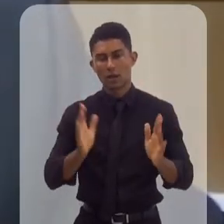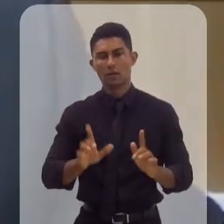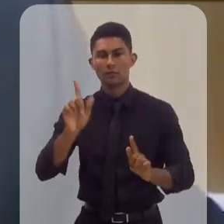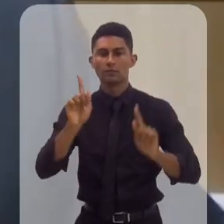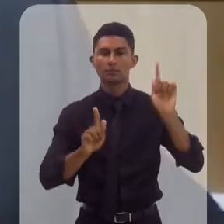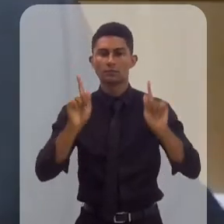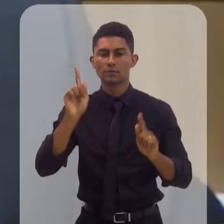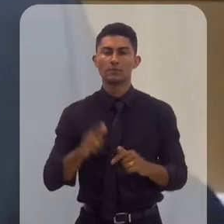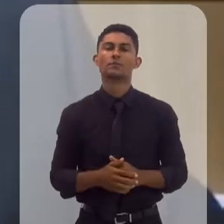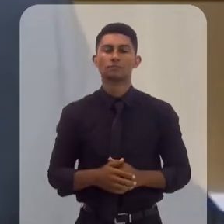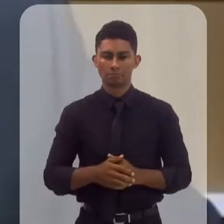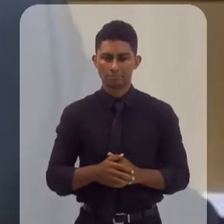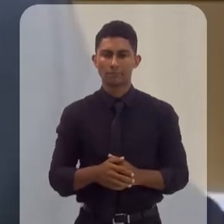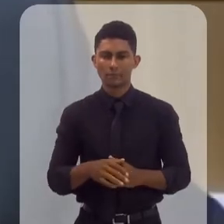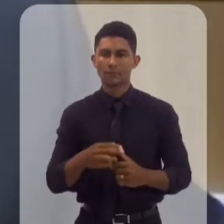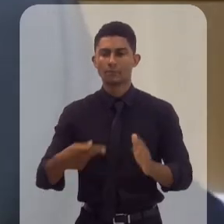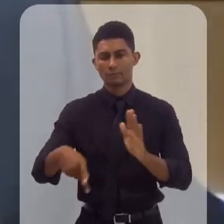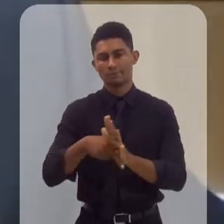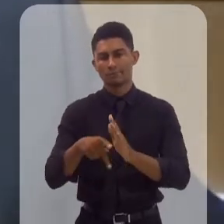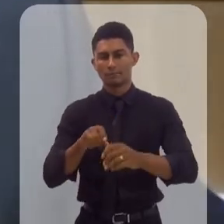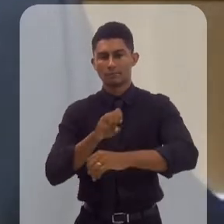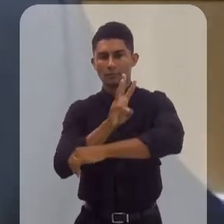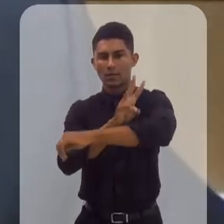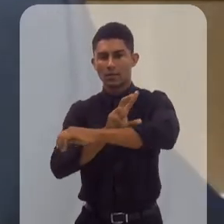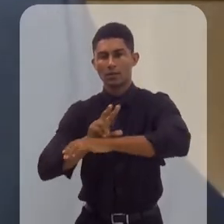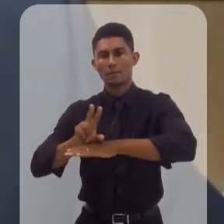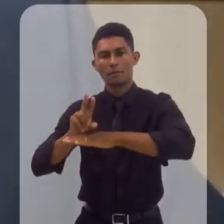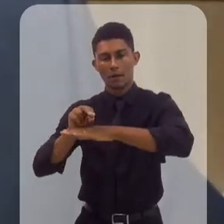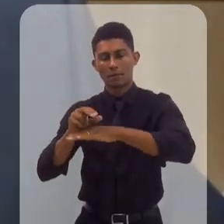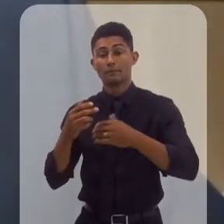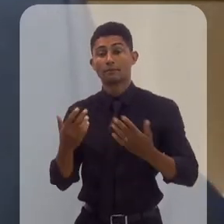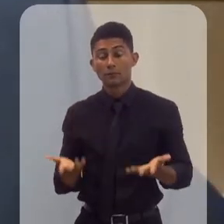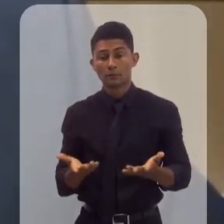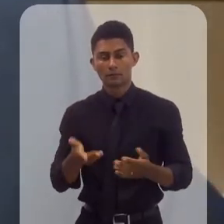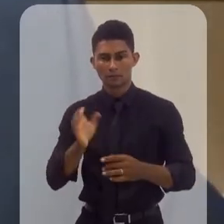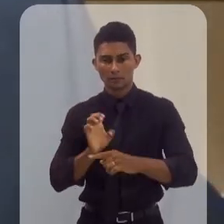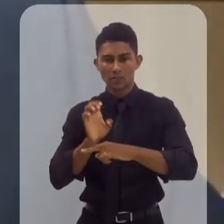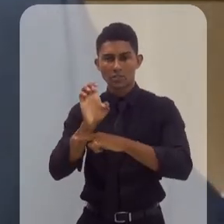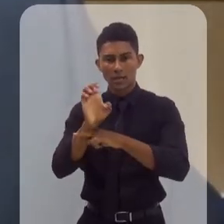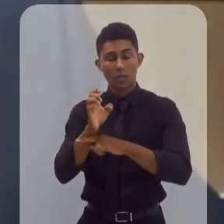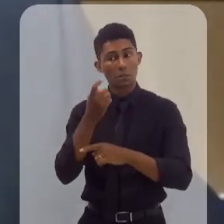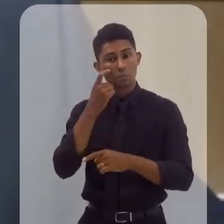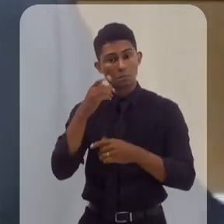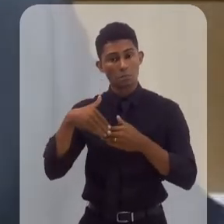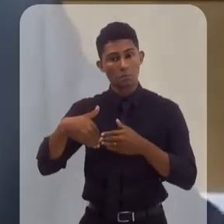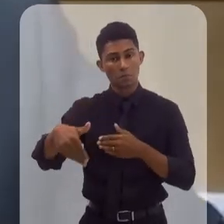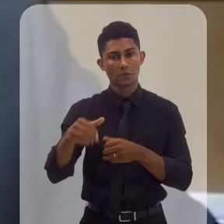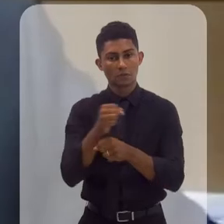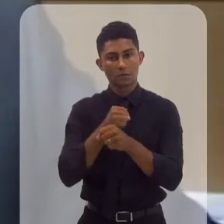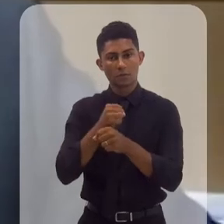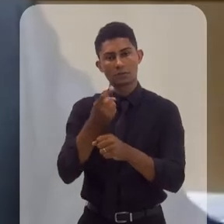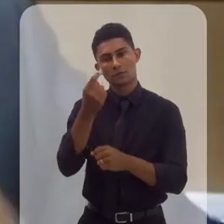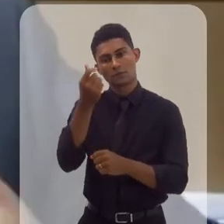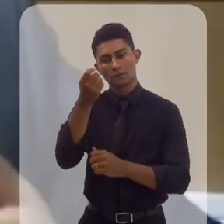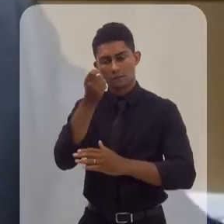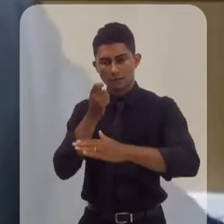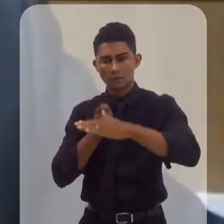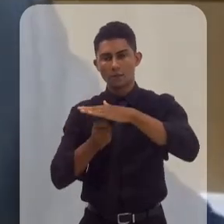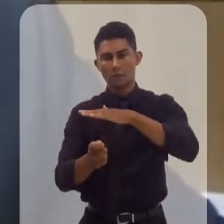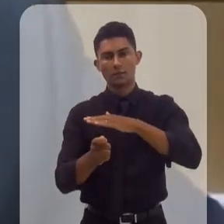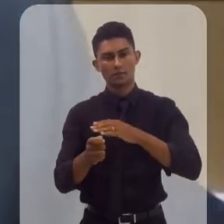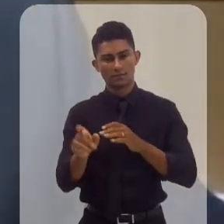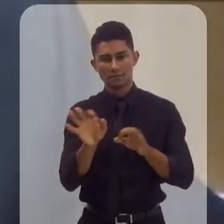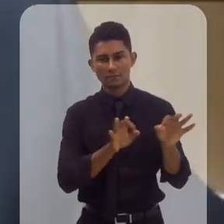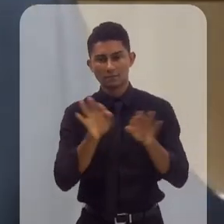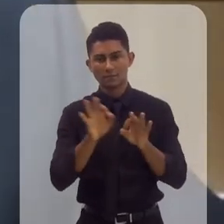ou em fase de licenciamento pelo IBAMA. E só para o Estado, a previsão de investimento para os próximos anos, de acordo com esses